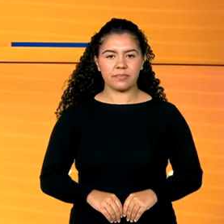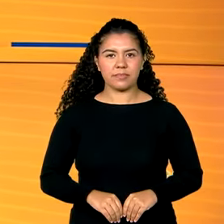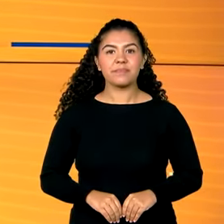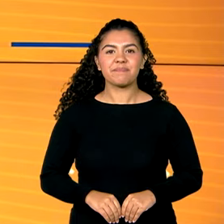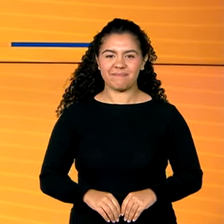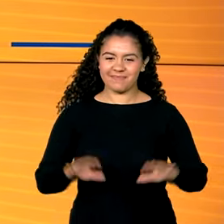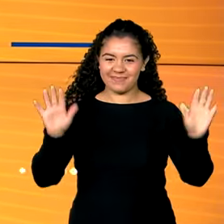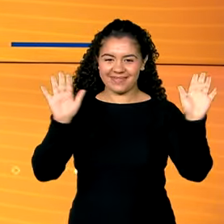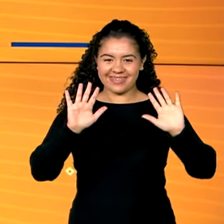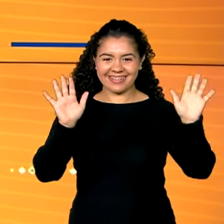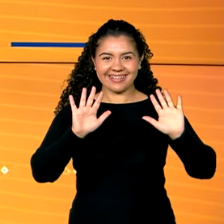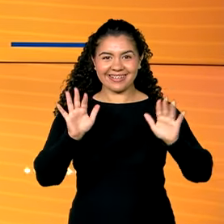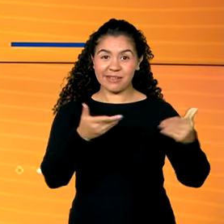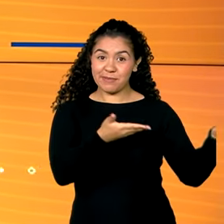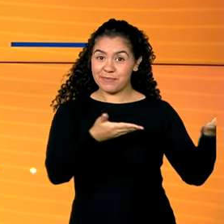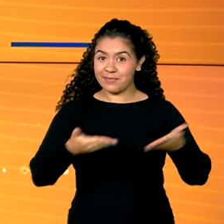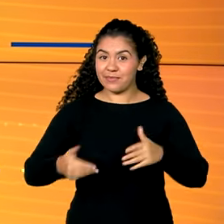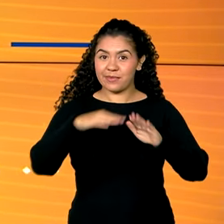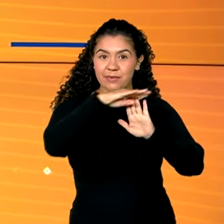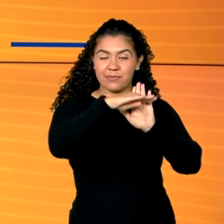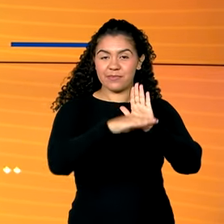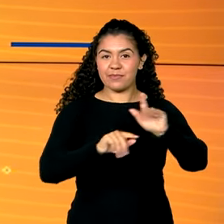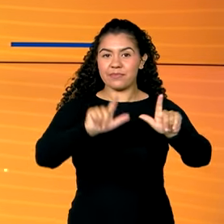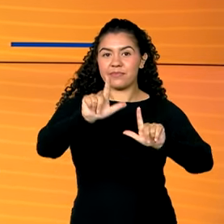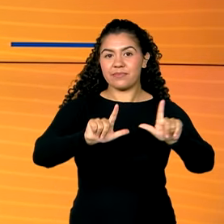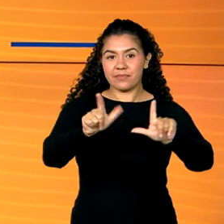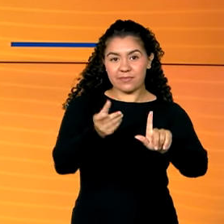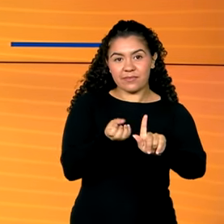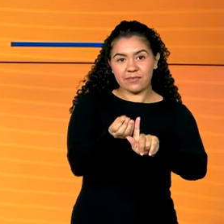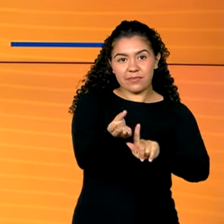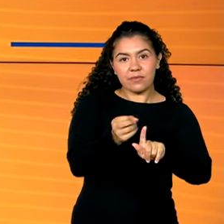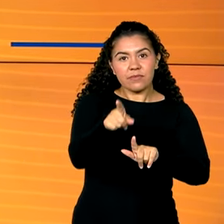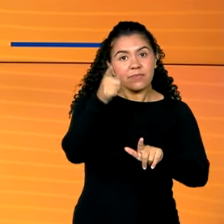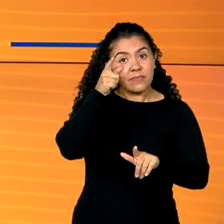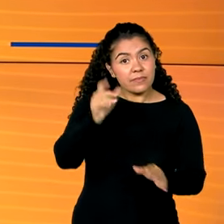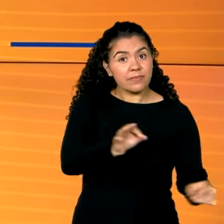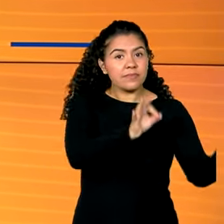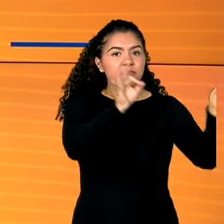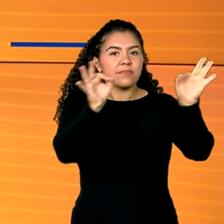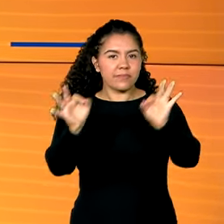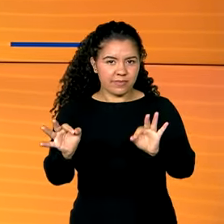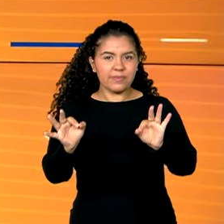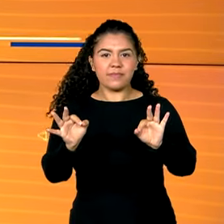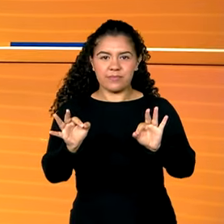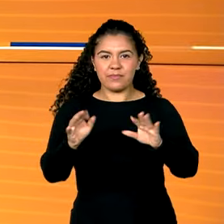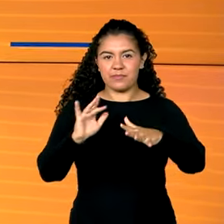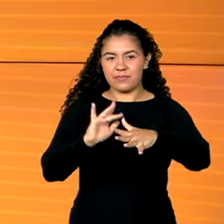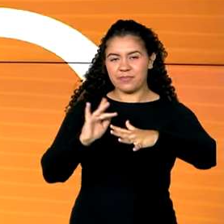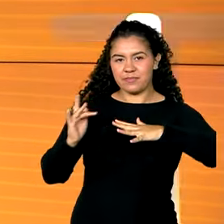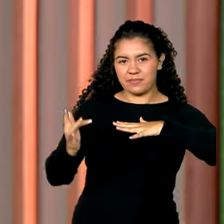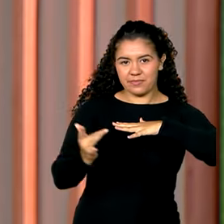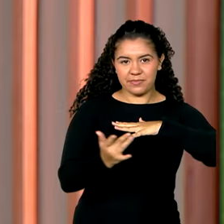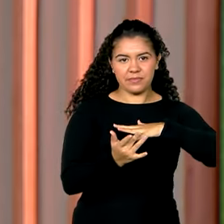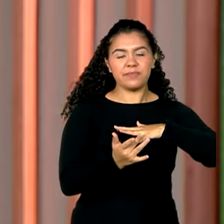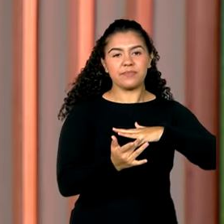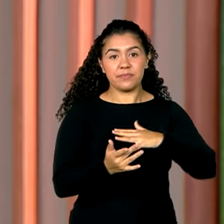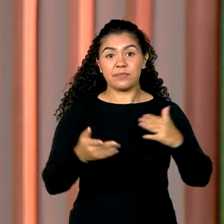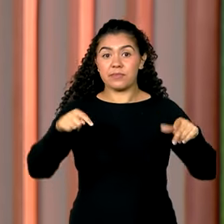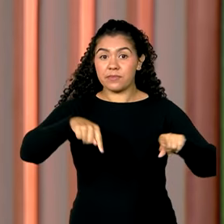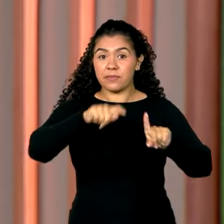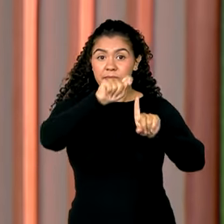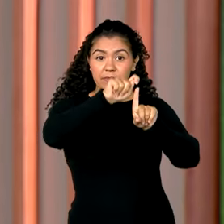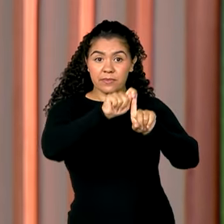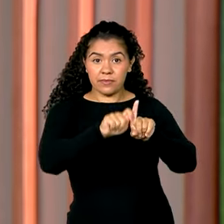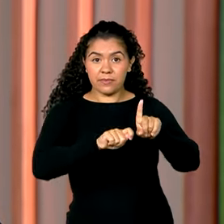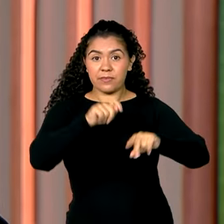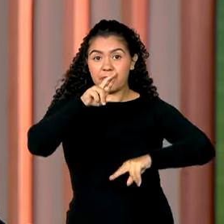Olá, seja muito bem-vindo ao Canal GOV. Lembrando que você pode nos acompanhar também ao vivo pelas nossas redes sociais. Neste